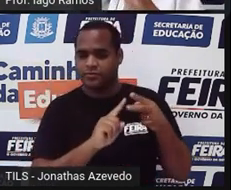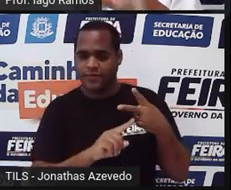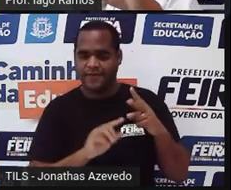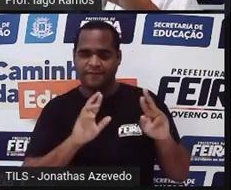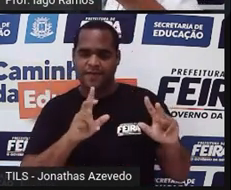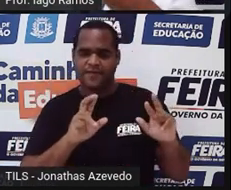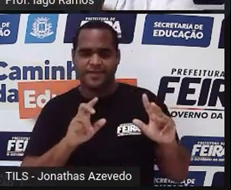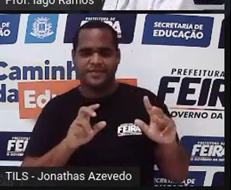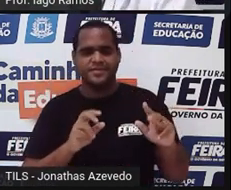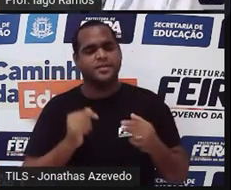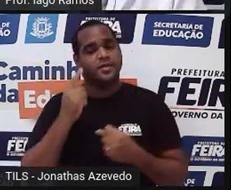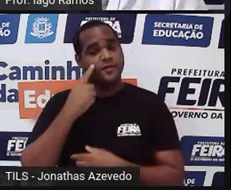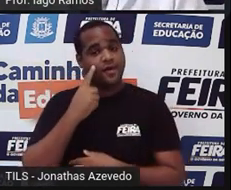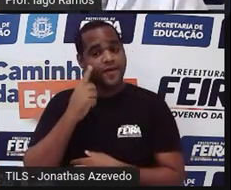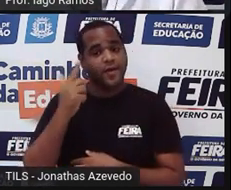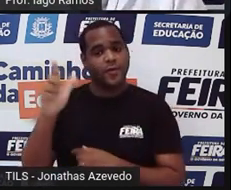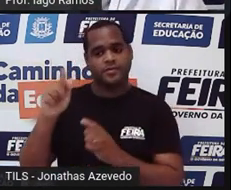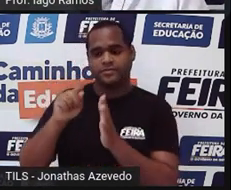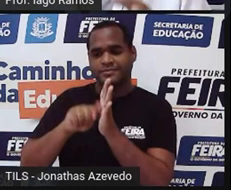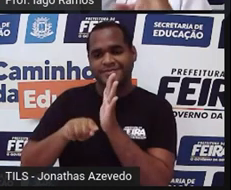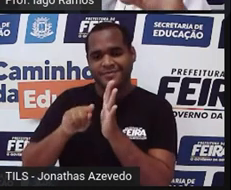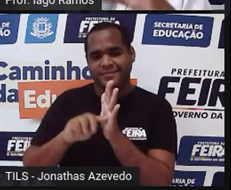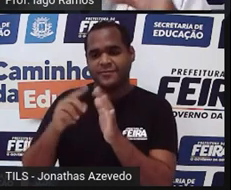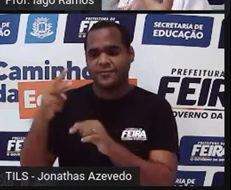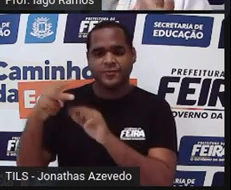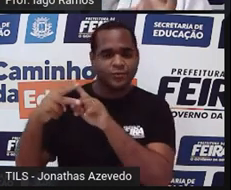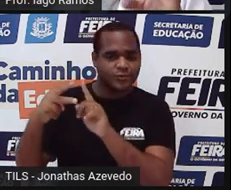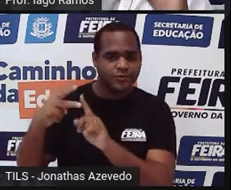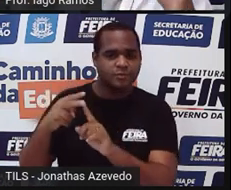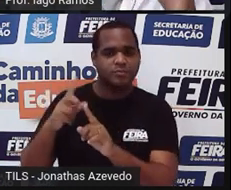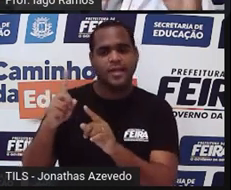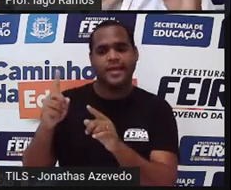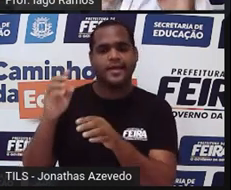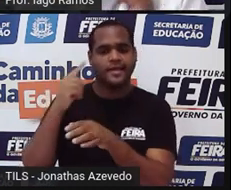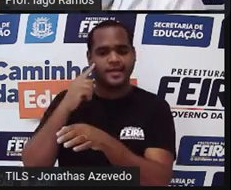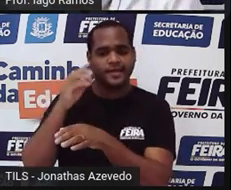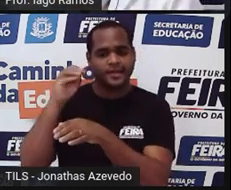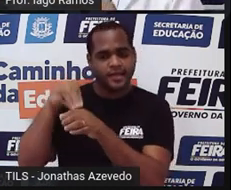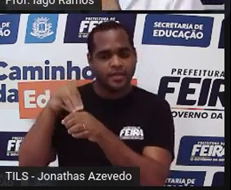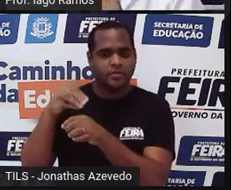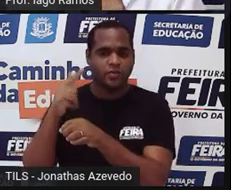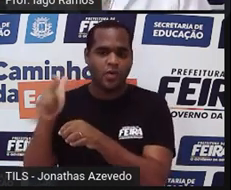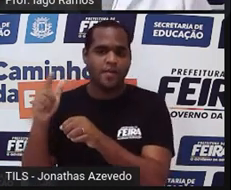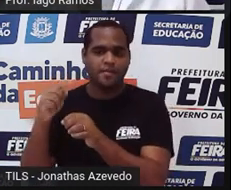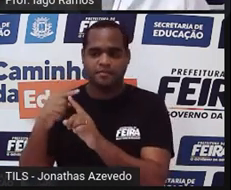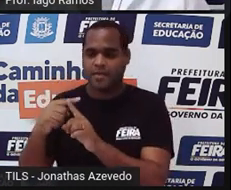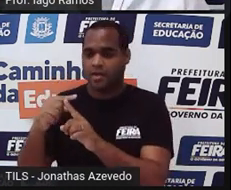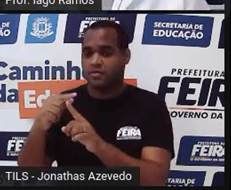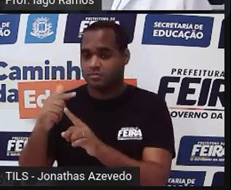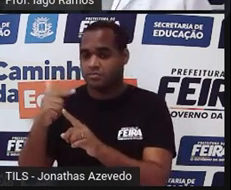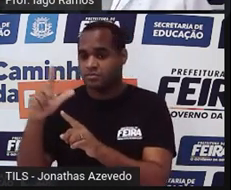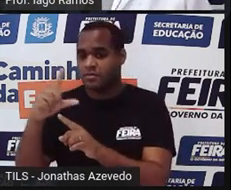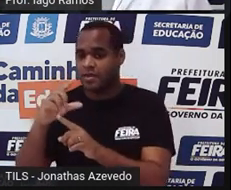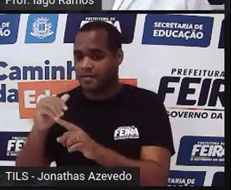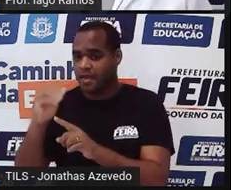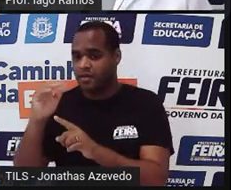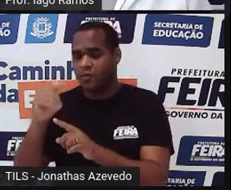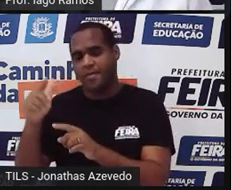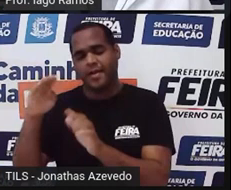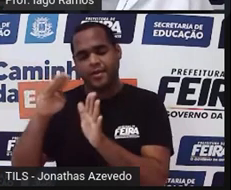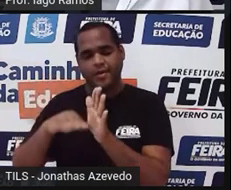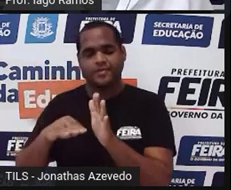Só que essa subtração dos outros dois é entre esses dois. maior menos o menor. Tá bom? Então,